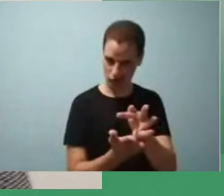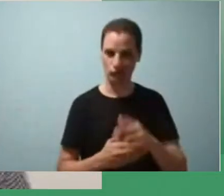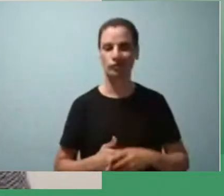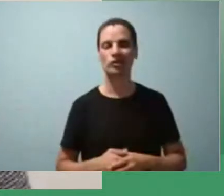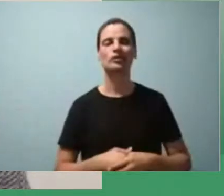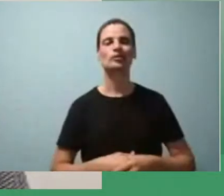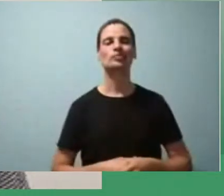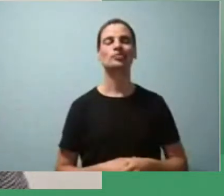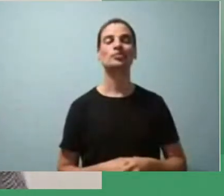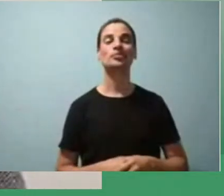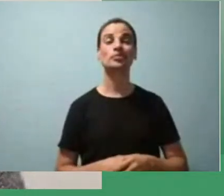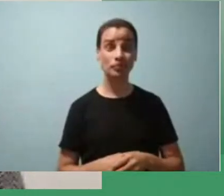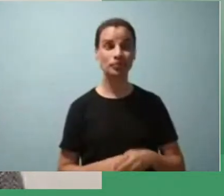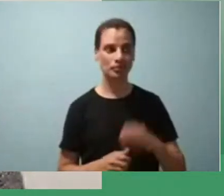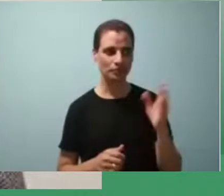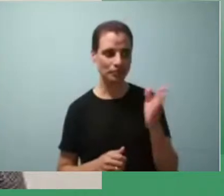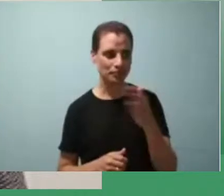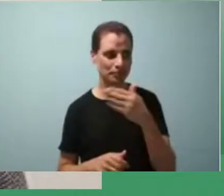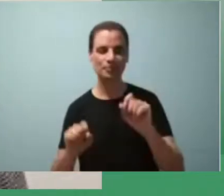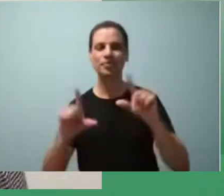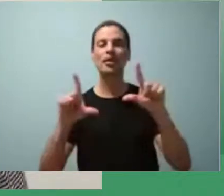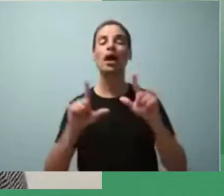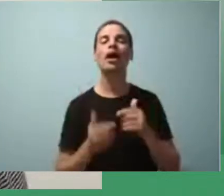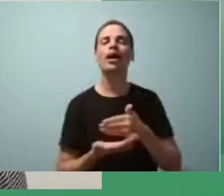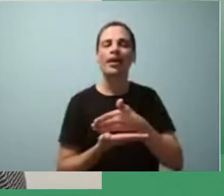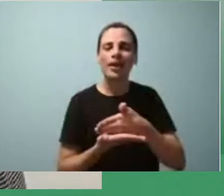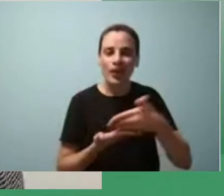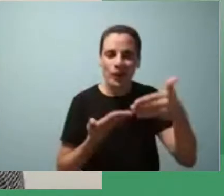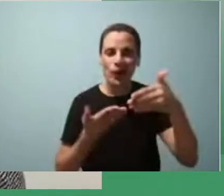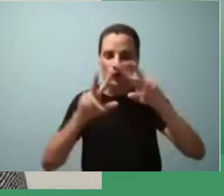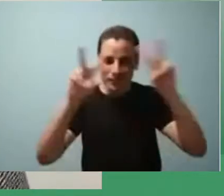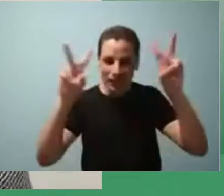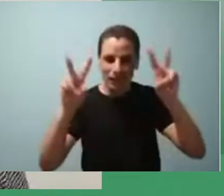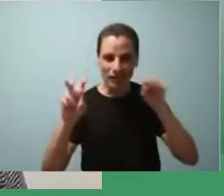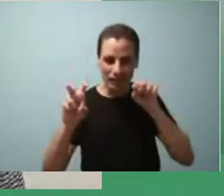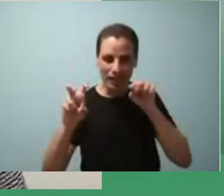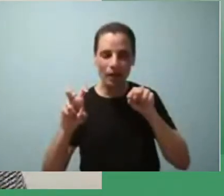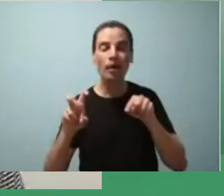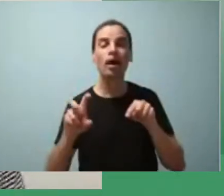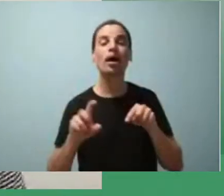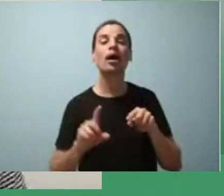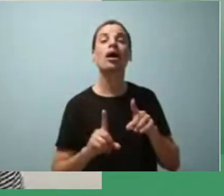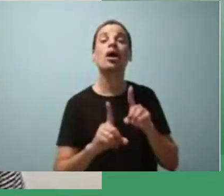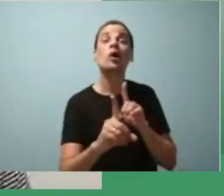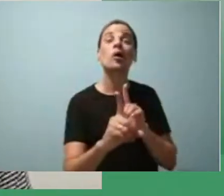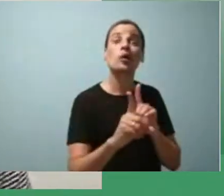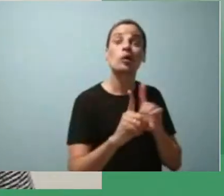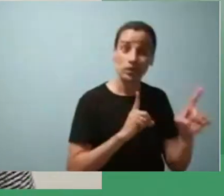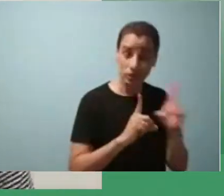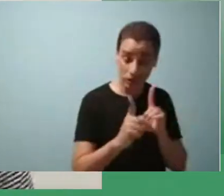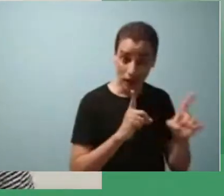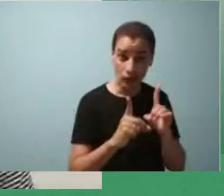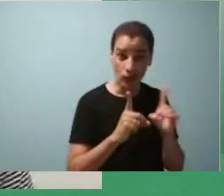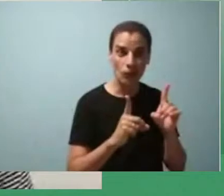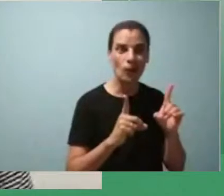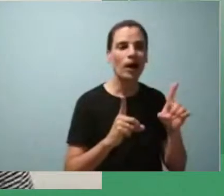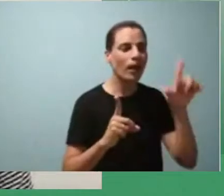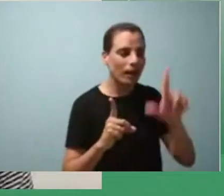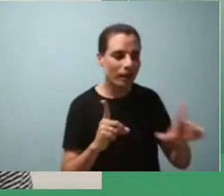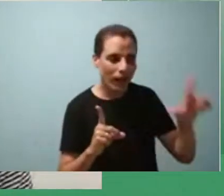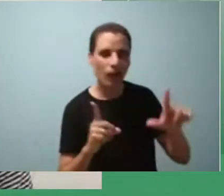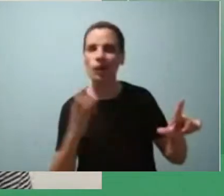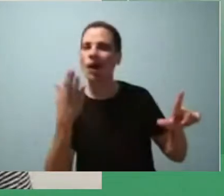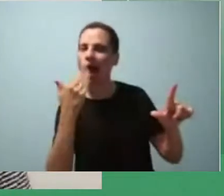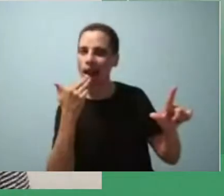e fazendo uma breve introdução sobre essa temática o diálogo entre literatura e alimentação revela uma